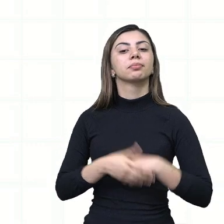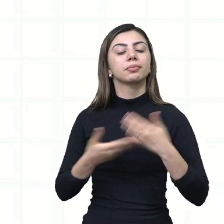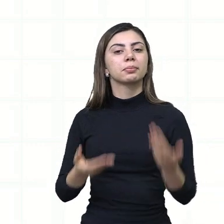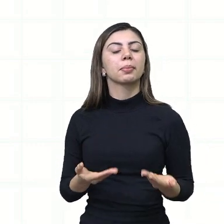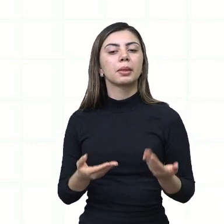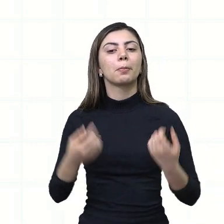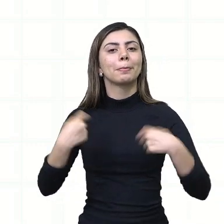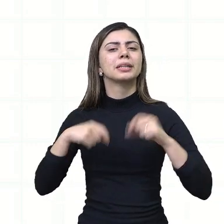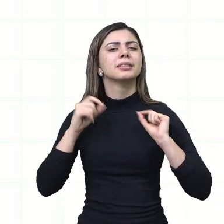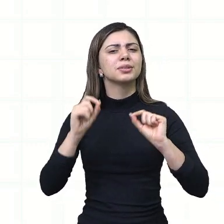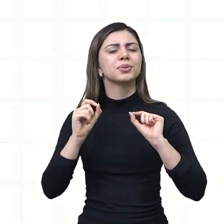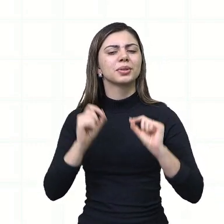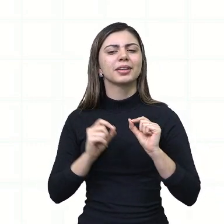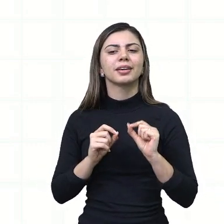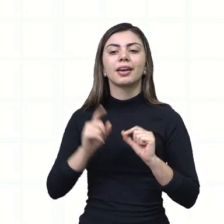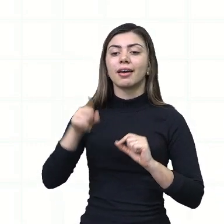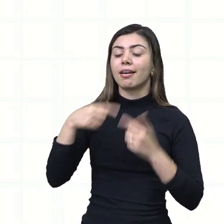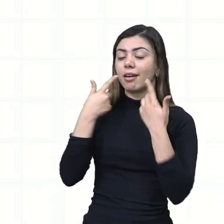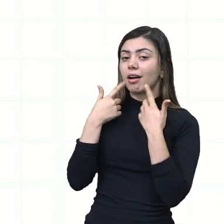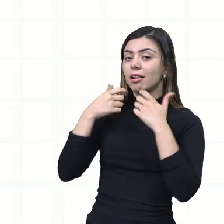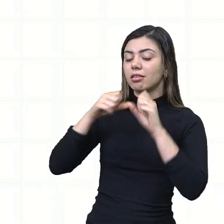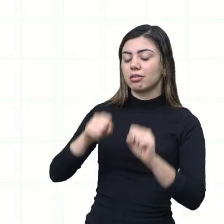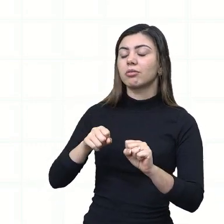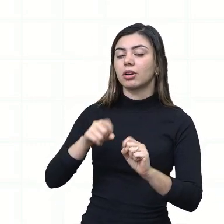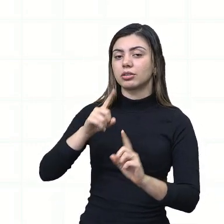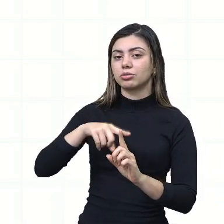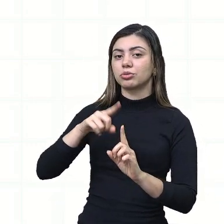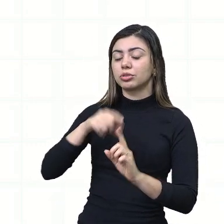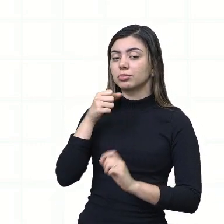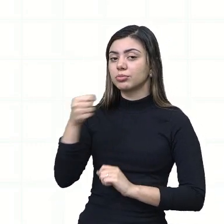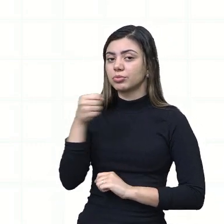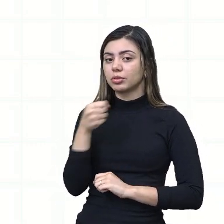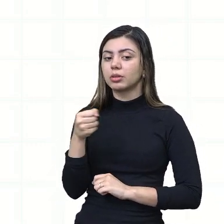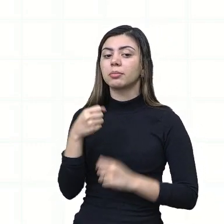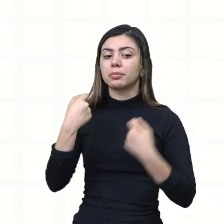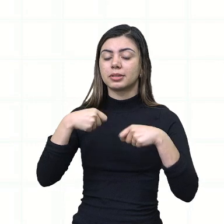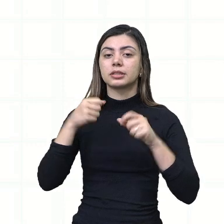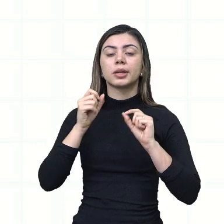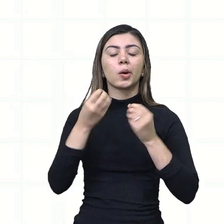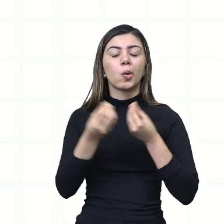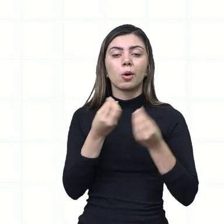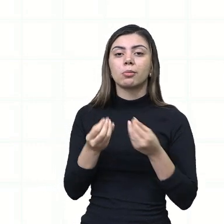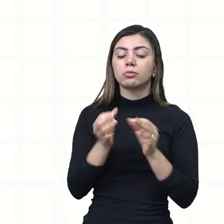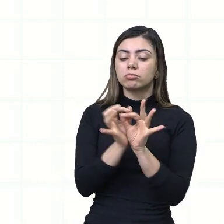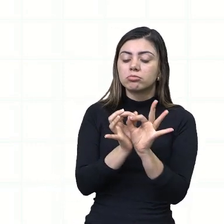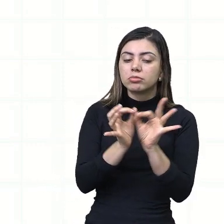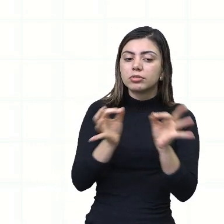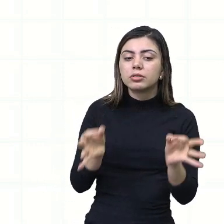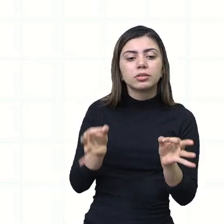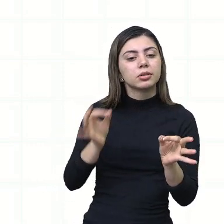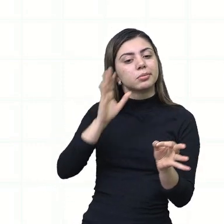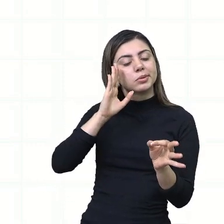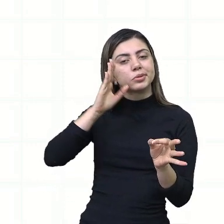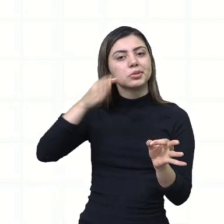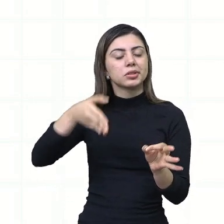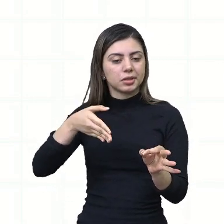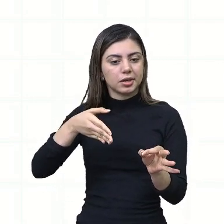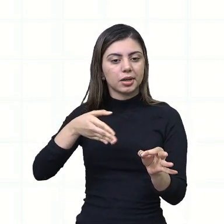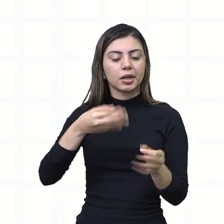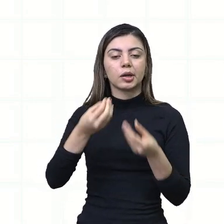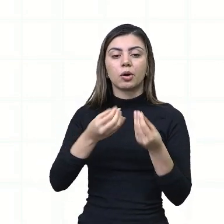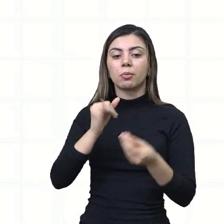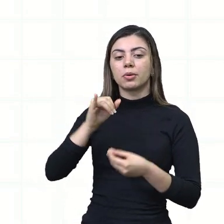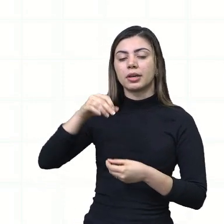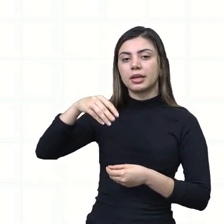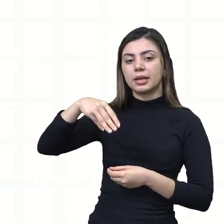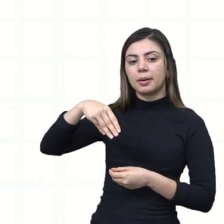quê? A linguagem jornalística clara, simples, imparcial